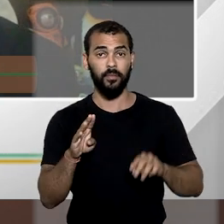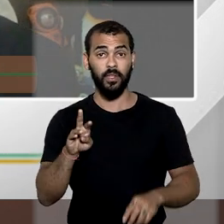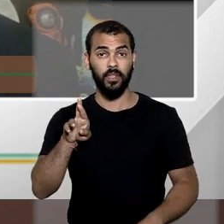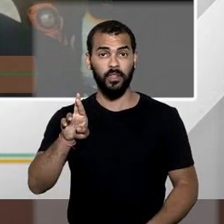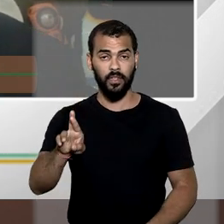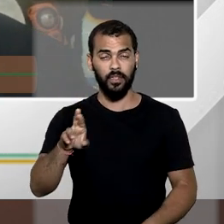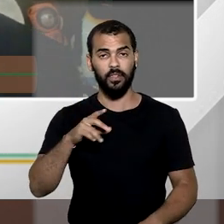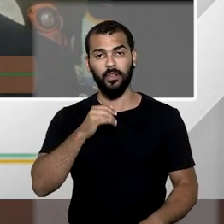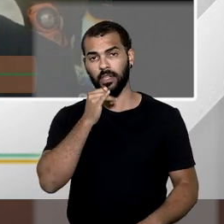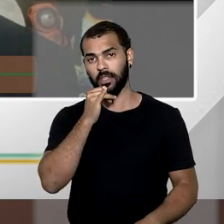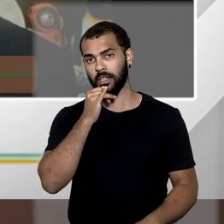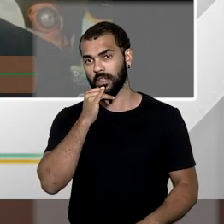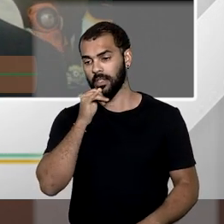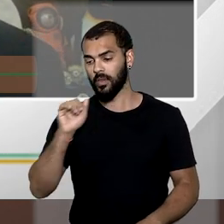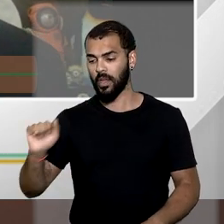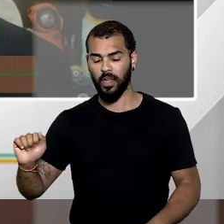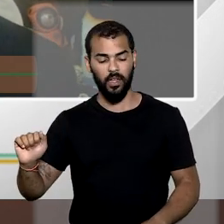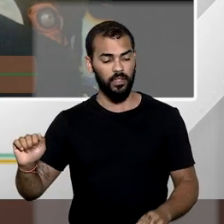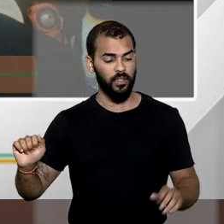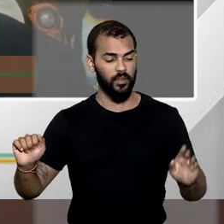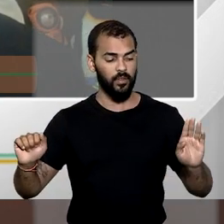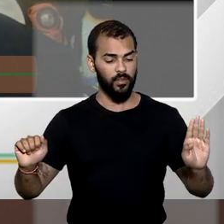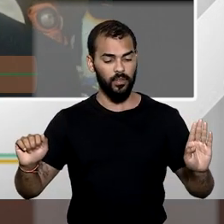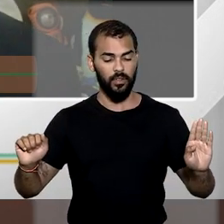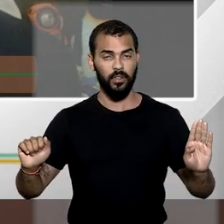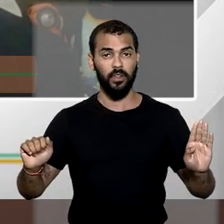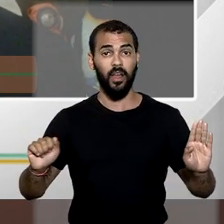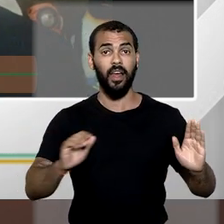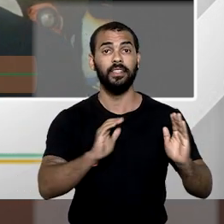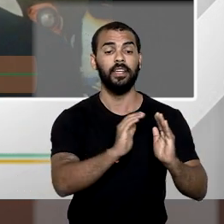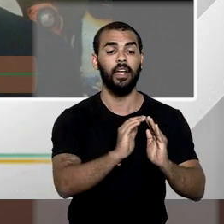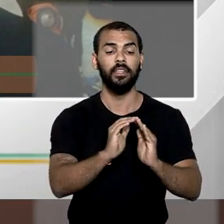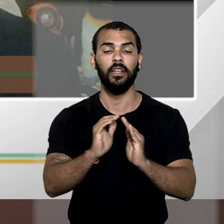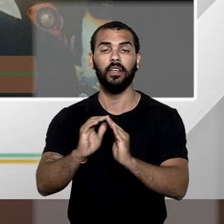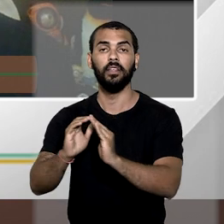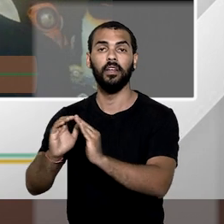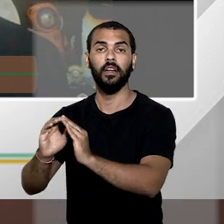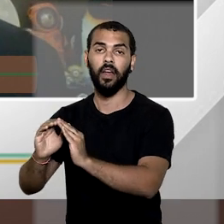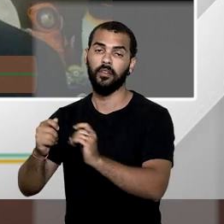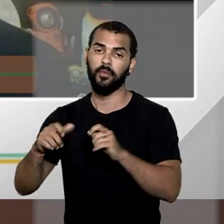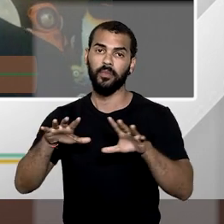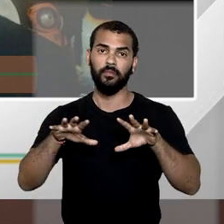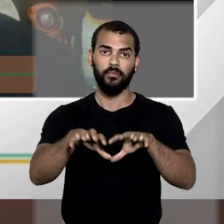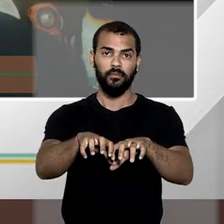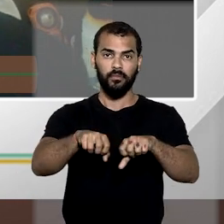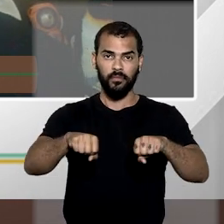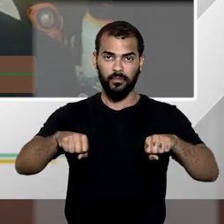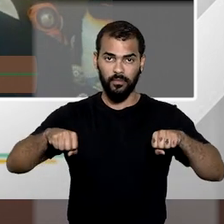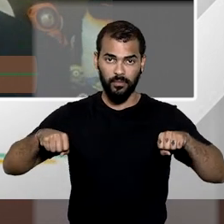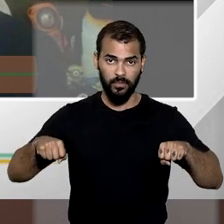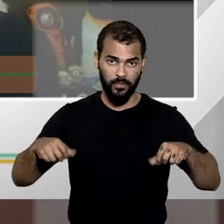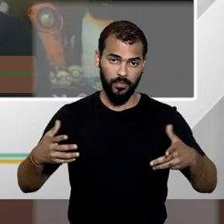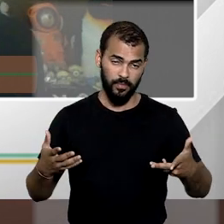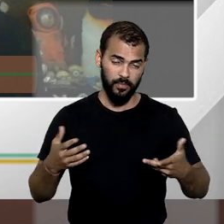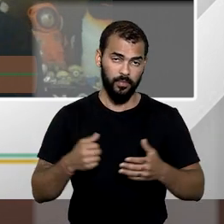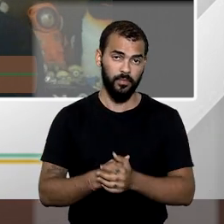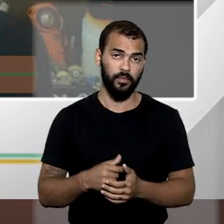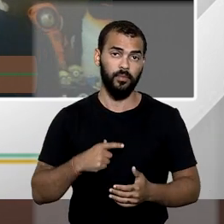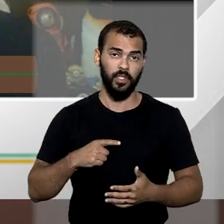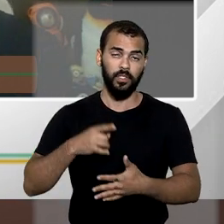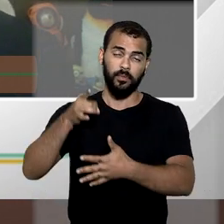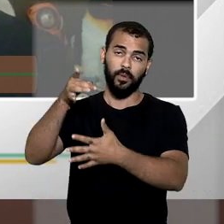A ao trecho B. As seguintes propriedades são atingidas por esse ato declaratório de utilidade pública. E aí vem todo um elenco de